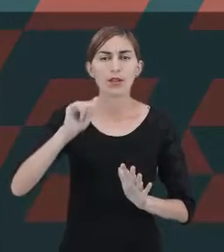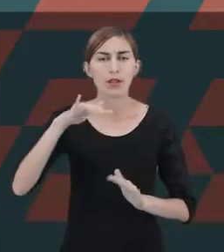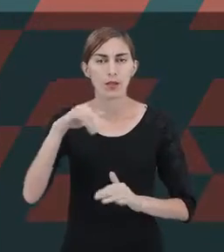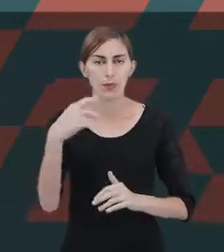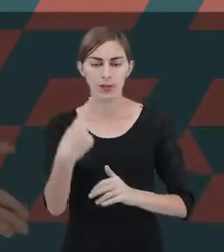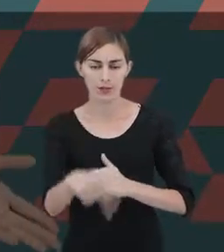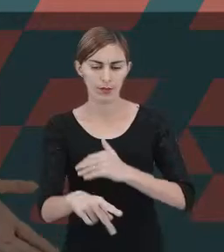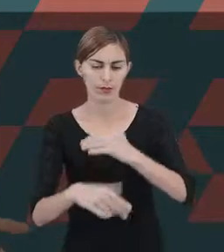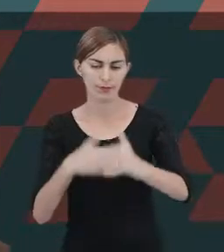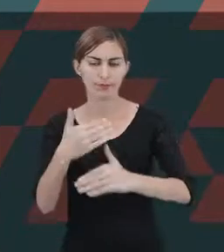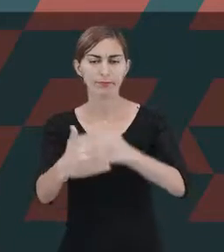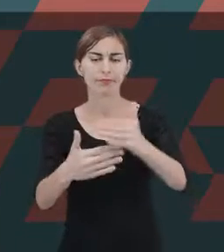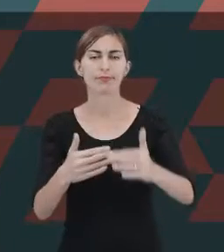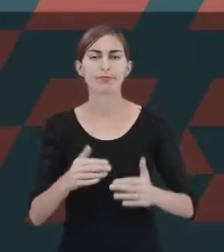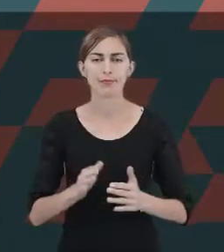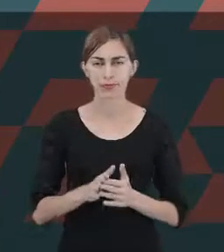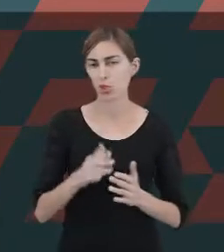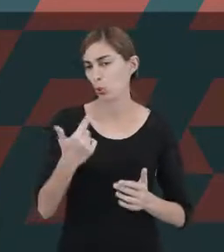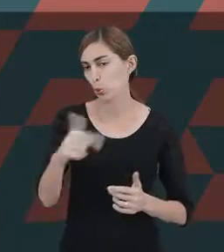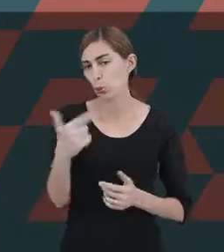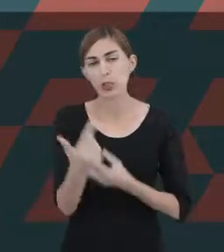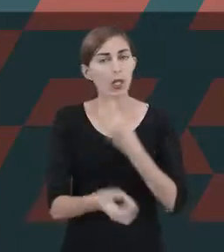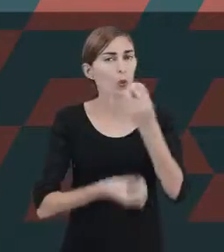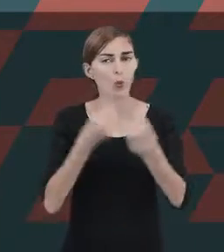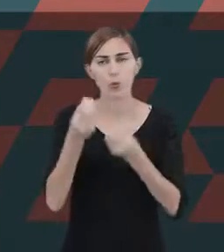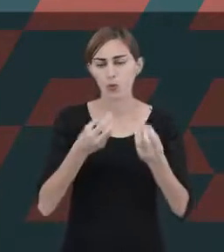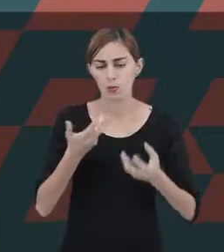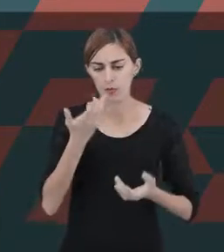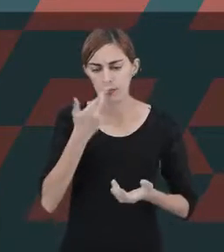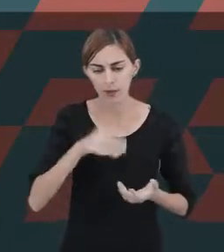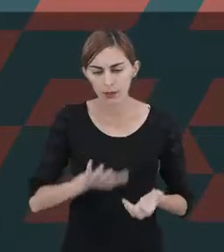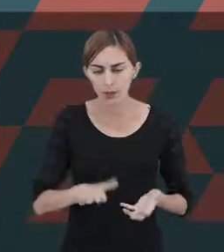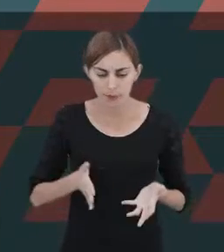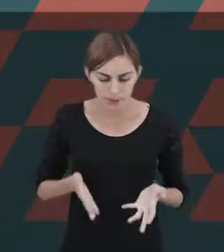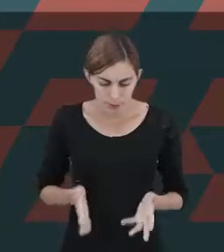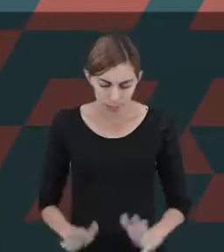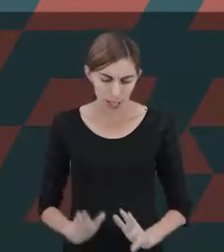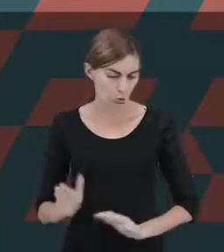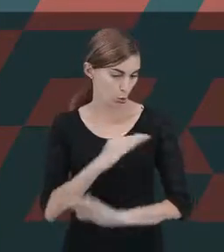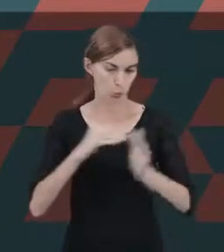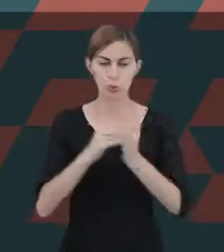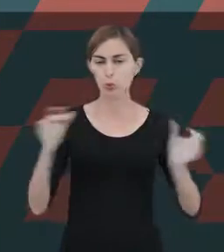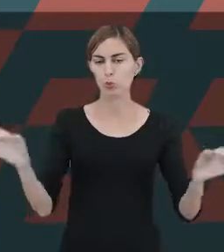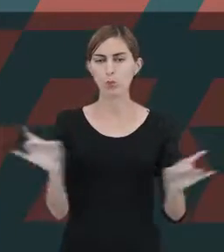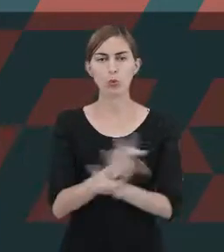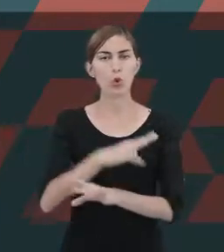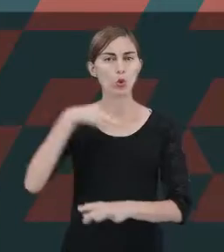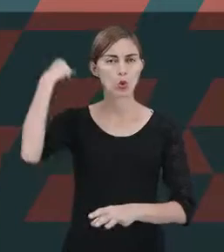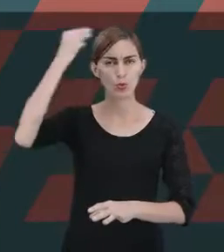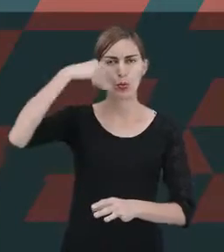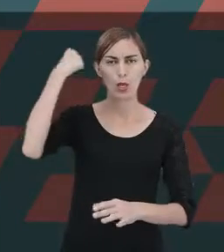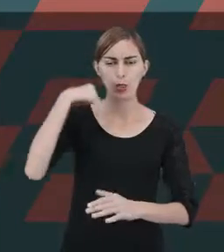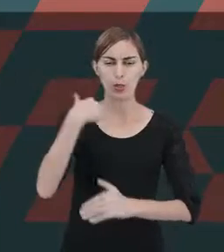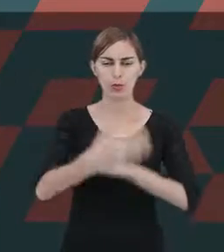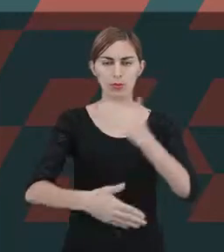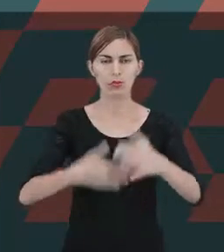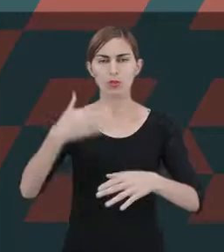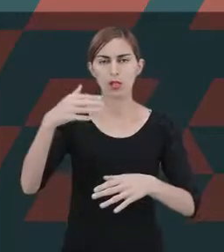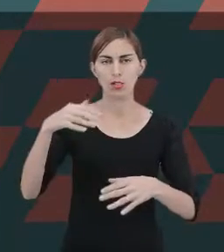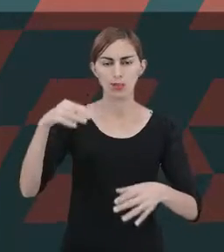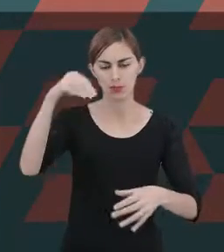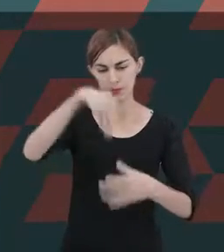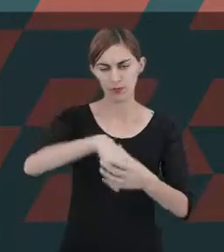como a criança, ao nascer, já ter adquirido todas as suas experiências e processos de estimulação e